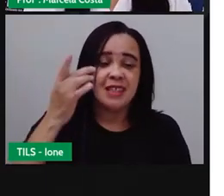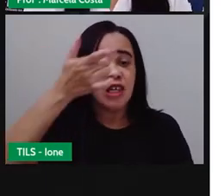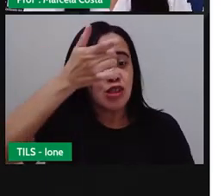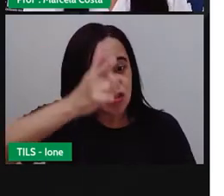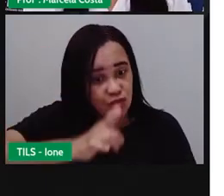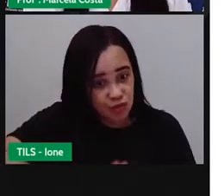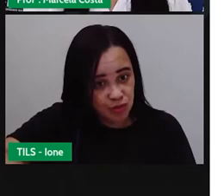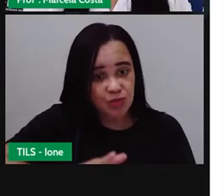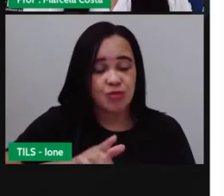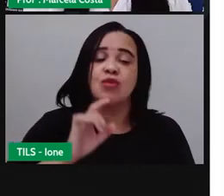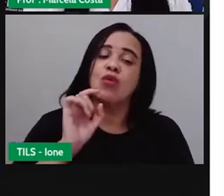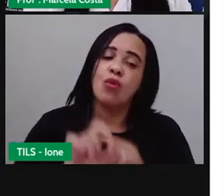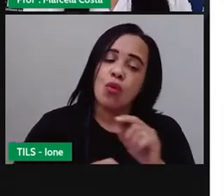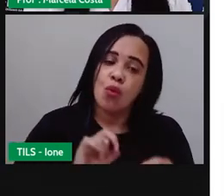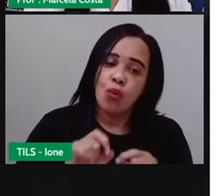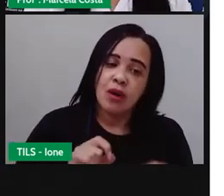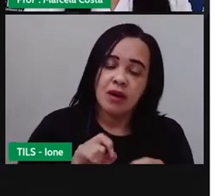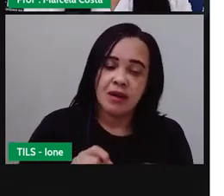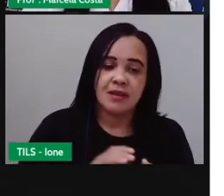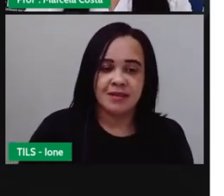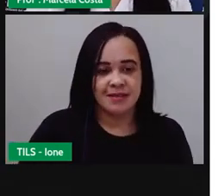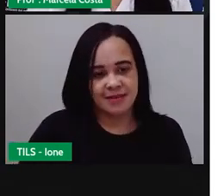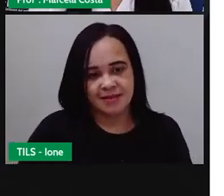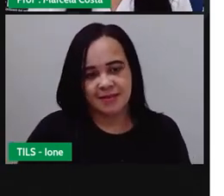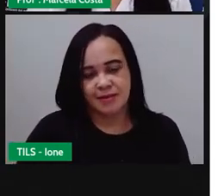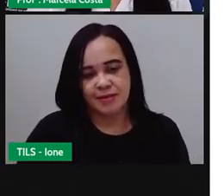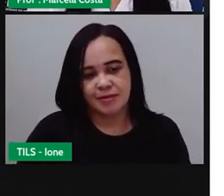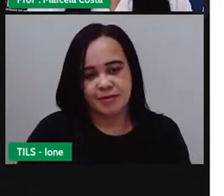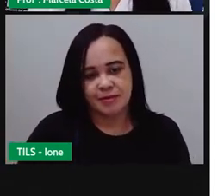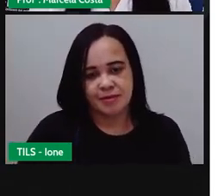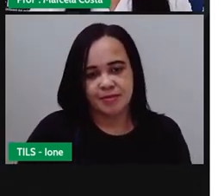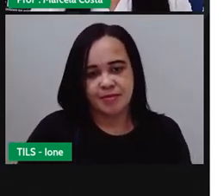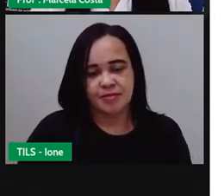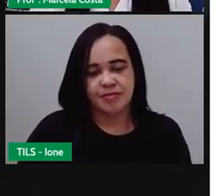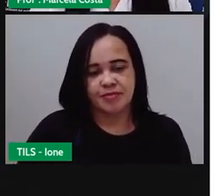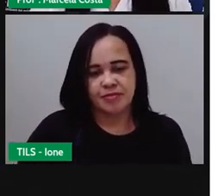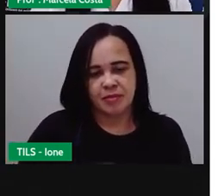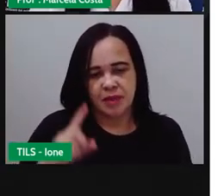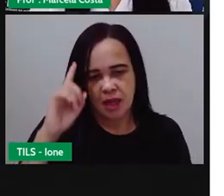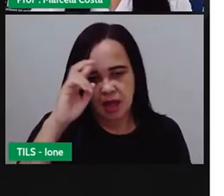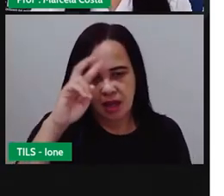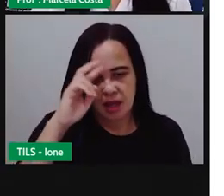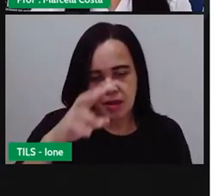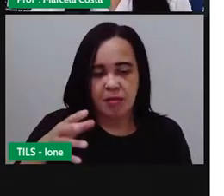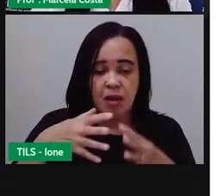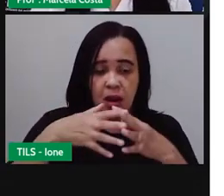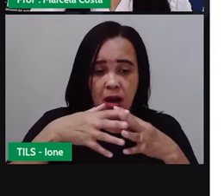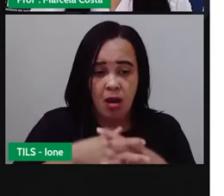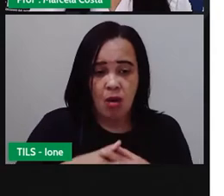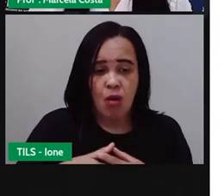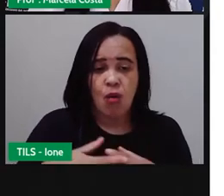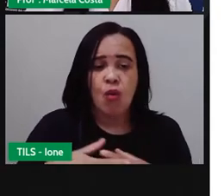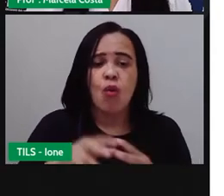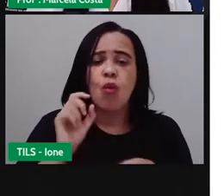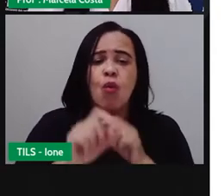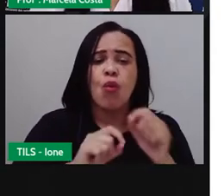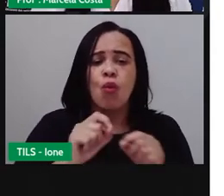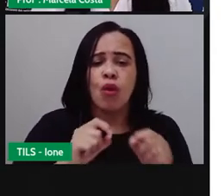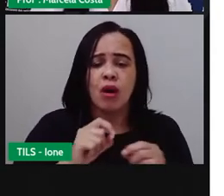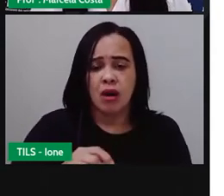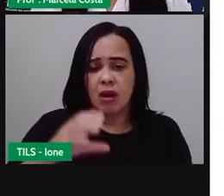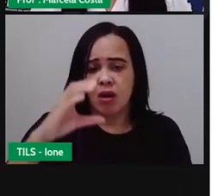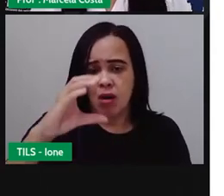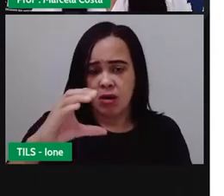que quando a consomante C está acompanhada da